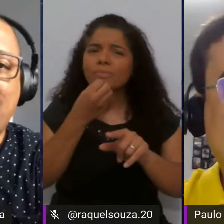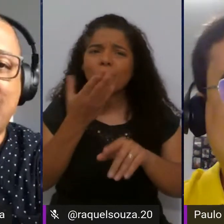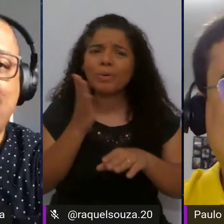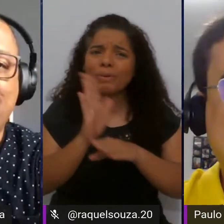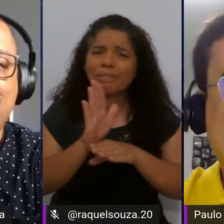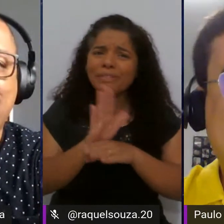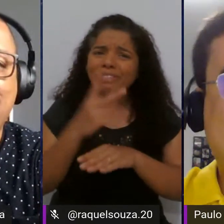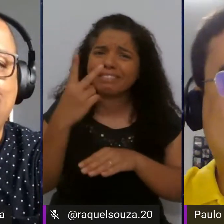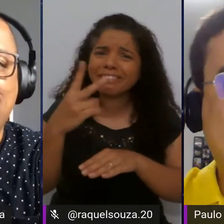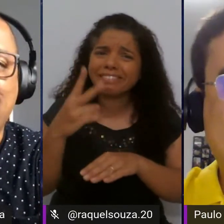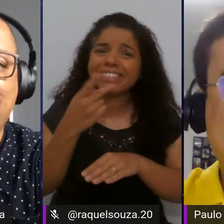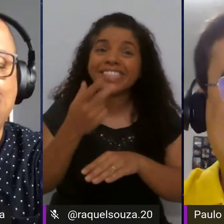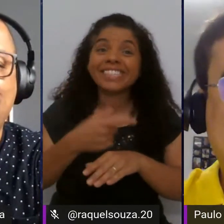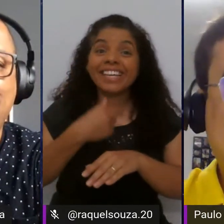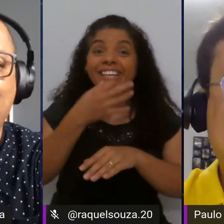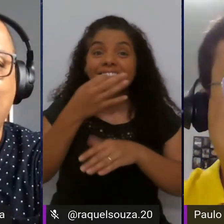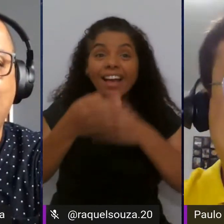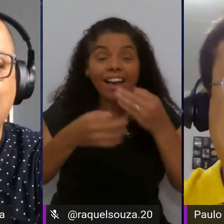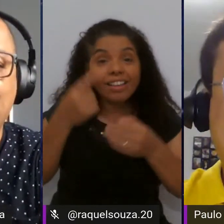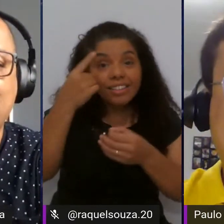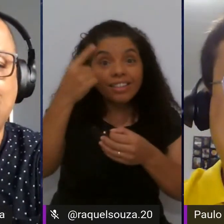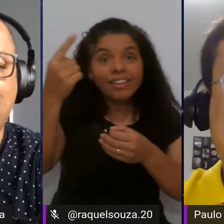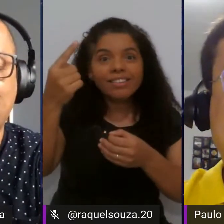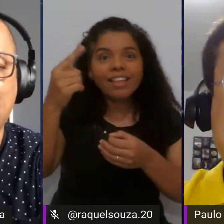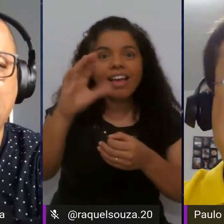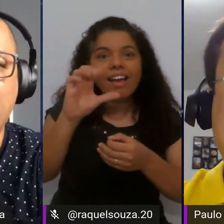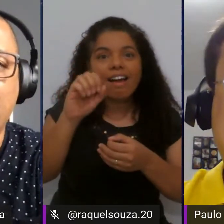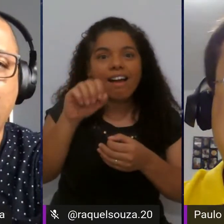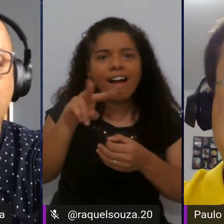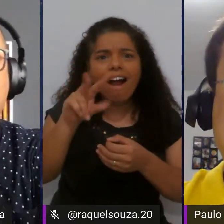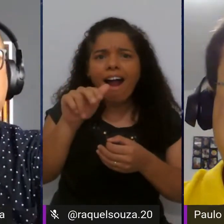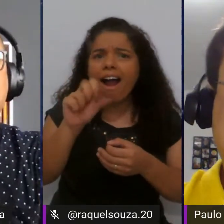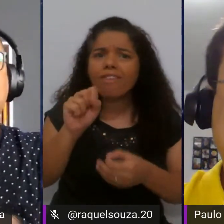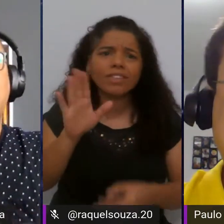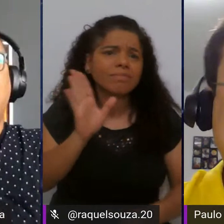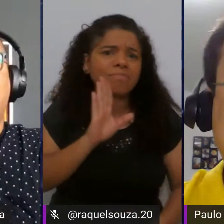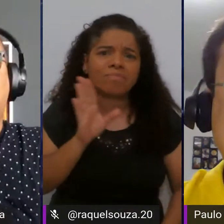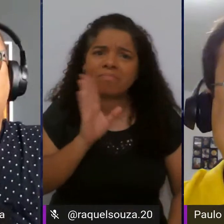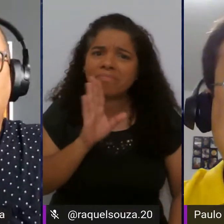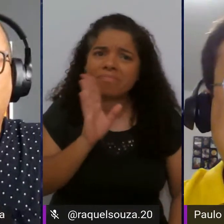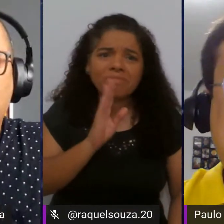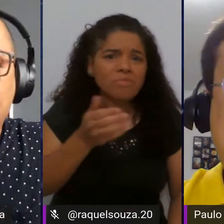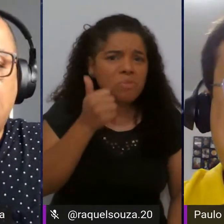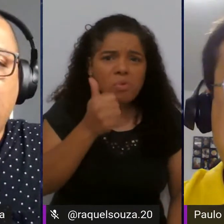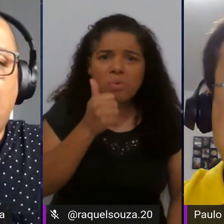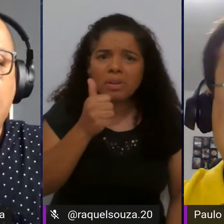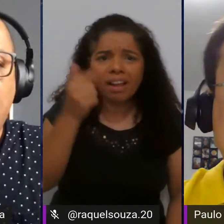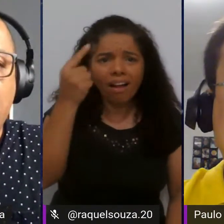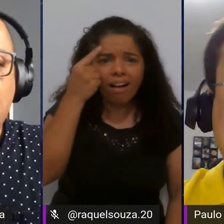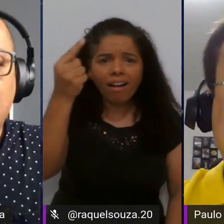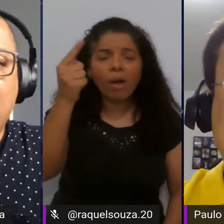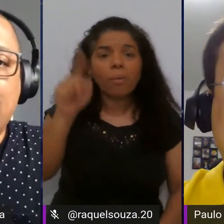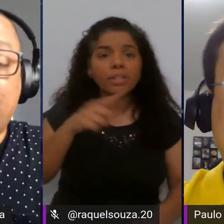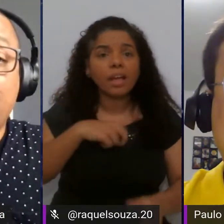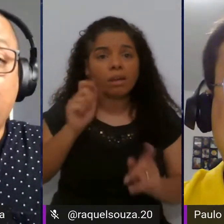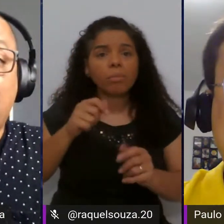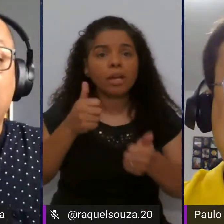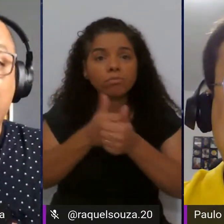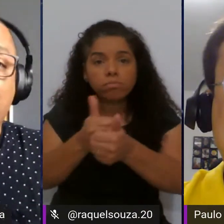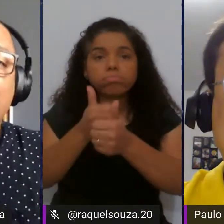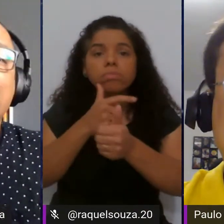da sua parte aí, você dar essa ideia do Canvas aí, eu achei muito boa mesmo, e é realmente aí um caminho, galera,